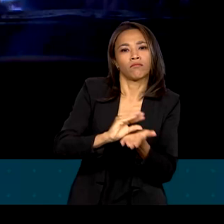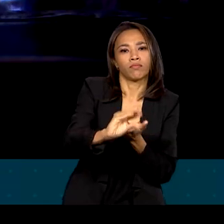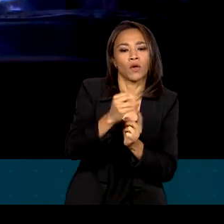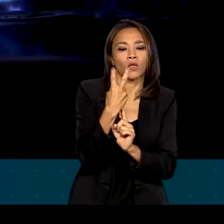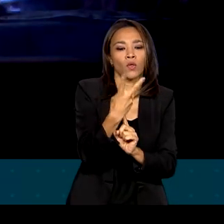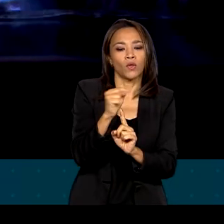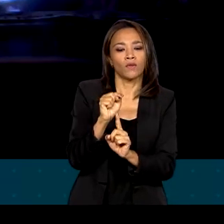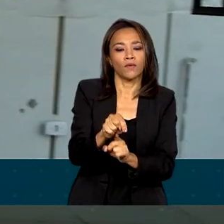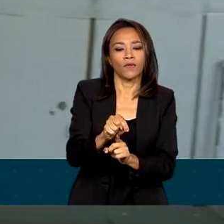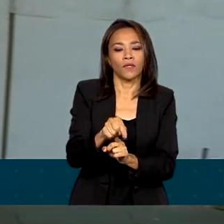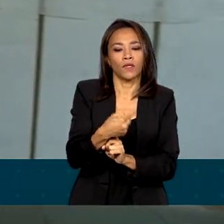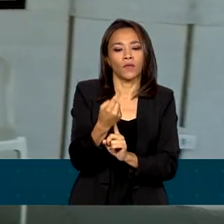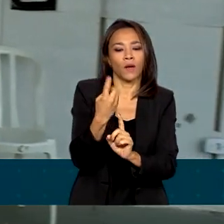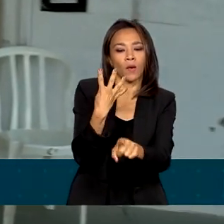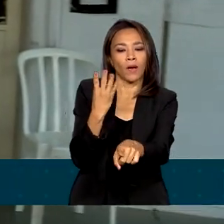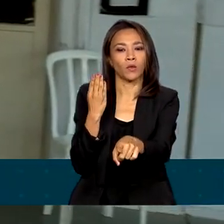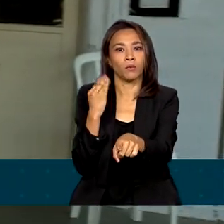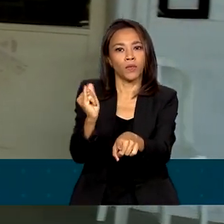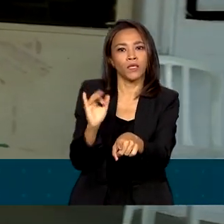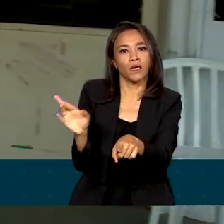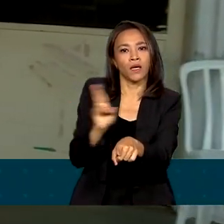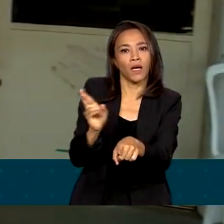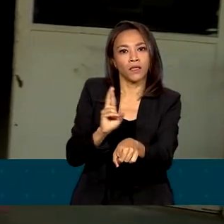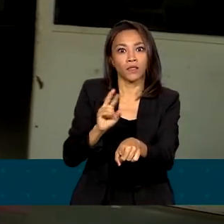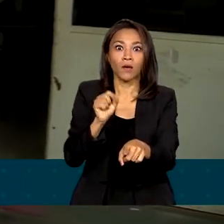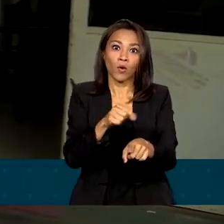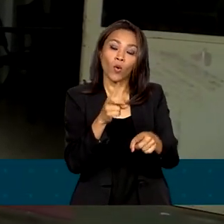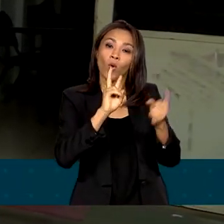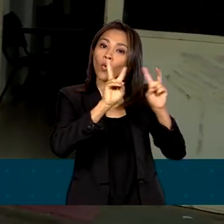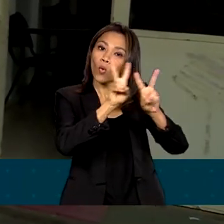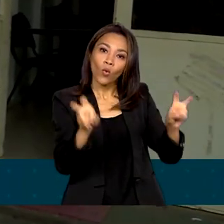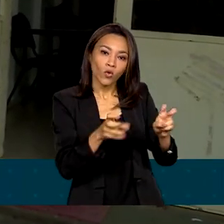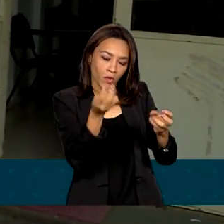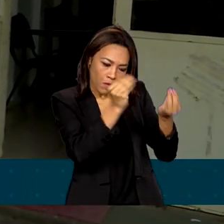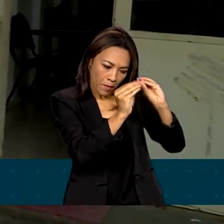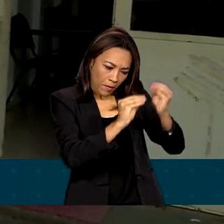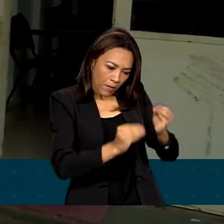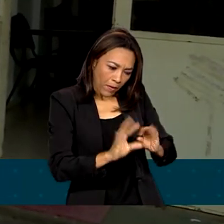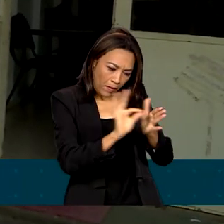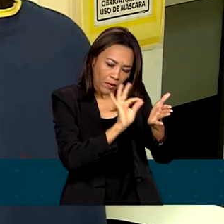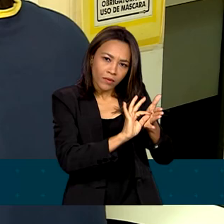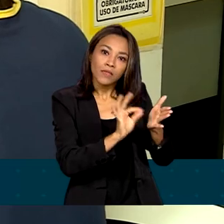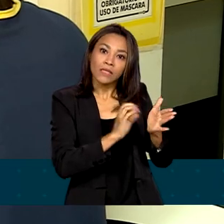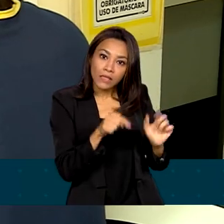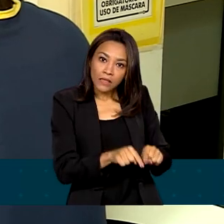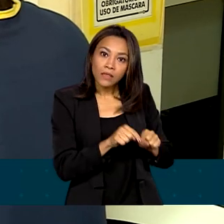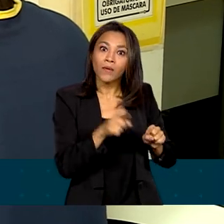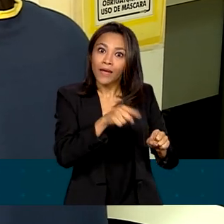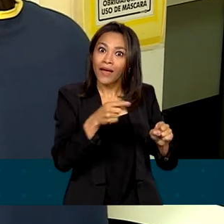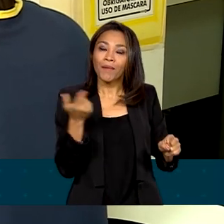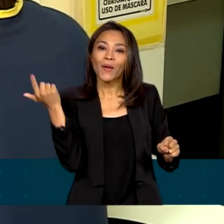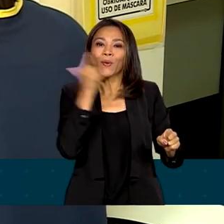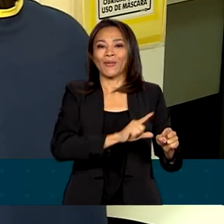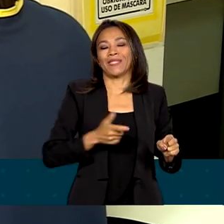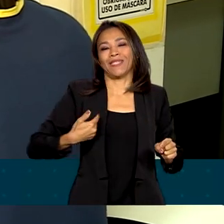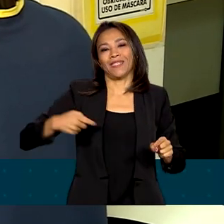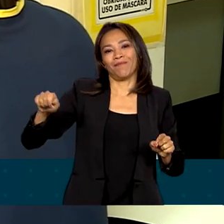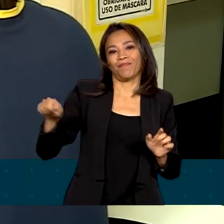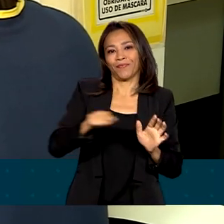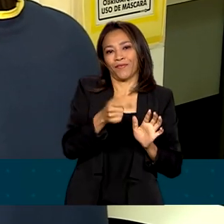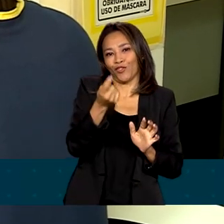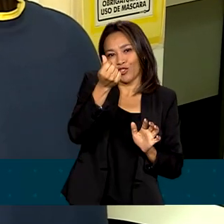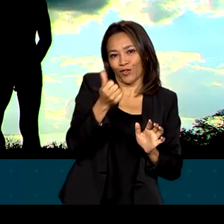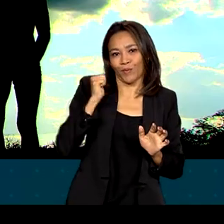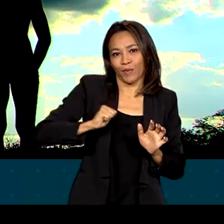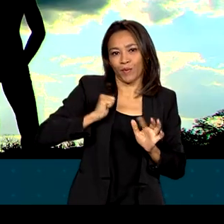bilhões de reais para atualizar o cadastro único, que é a porta de entrada para o Bolsa Família. A ideia